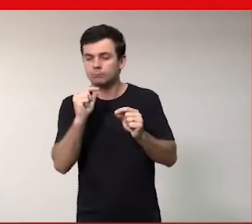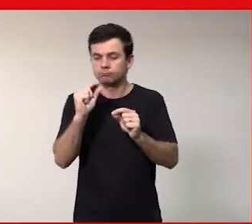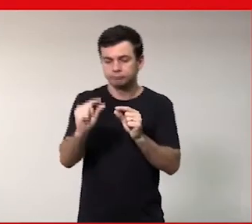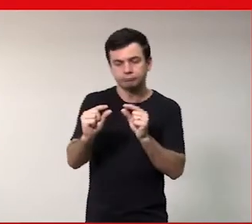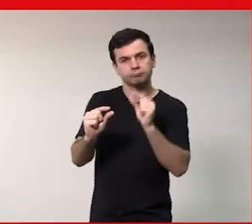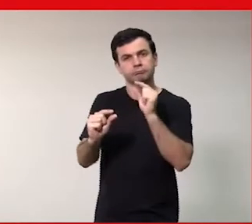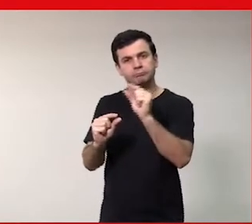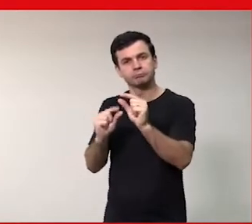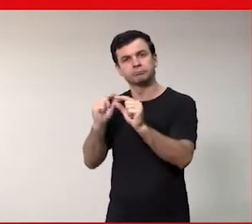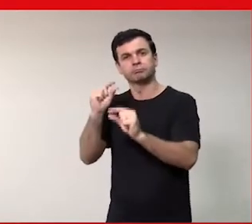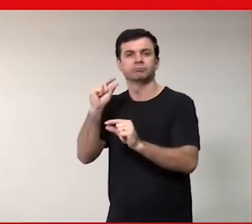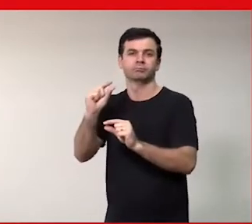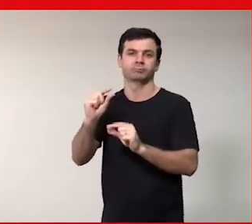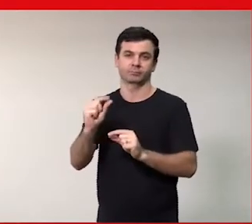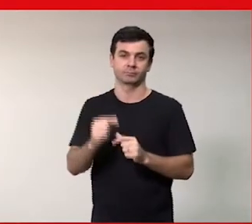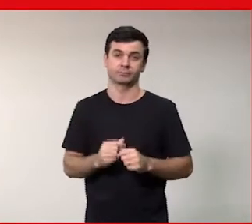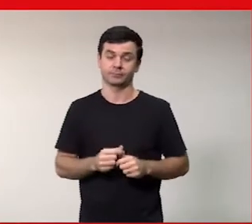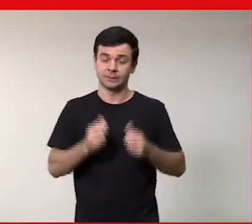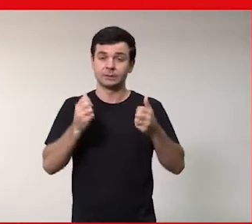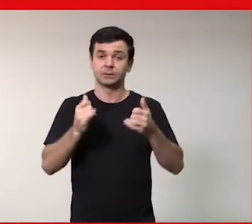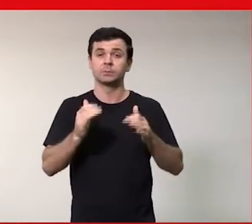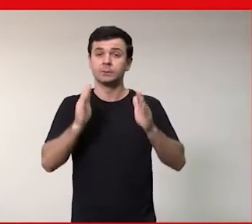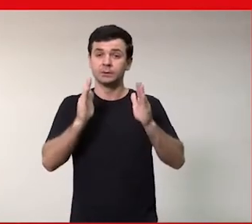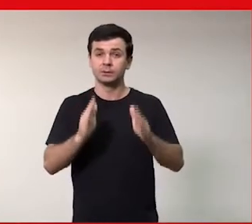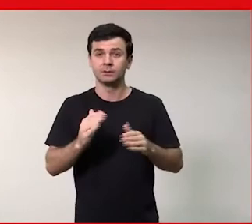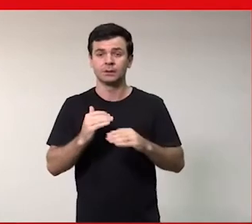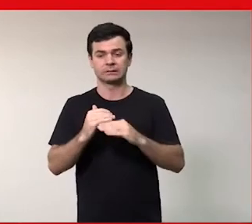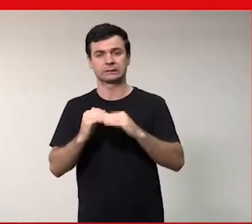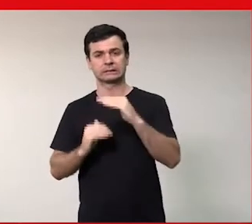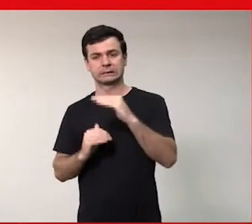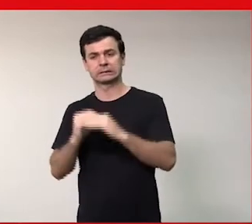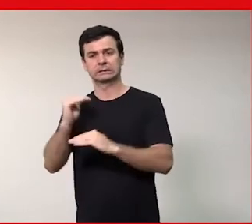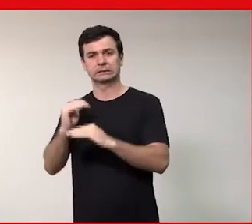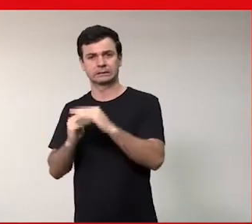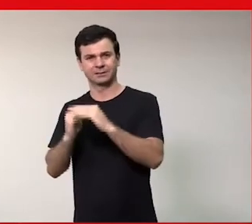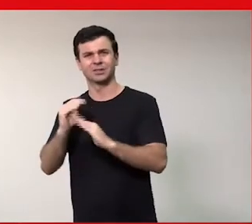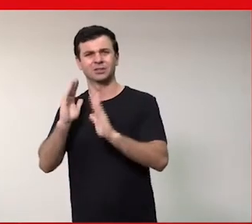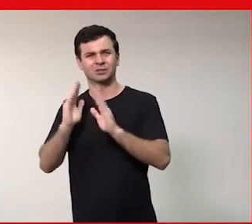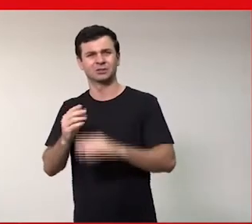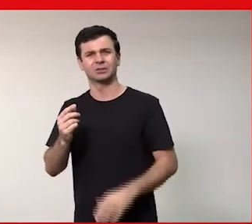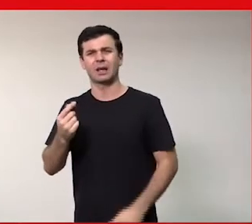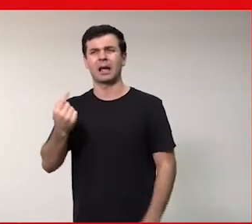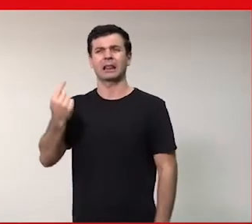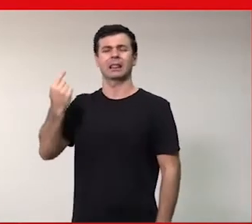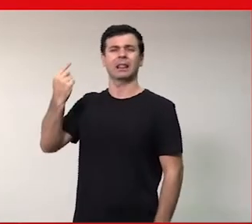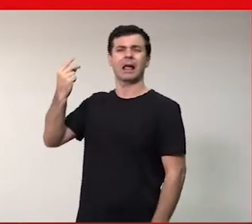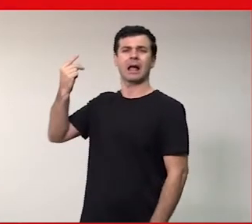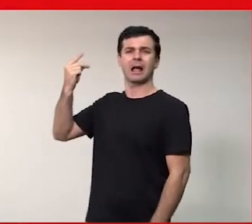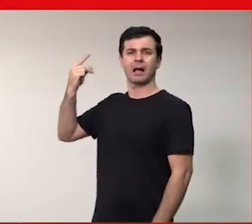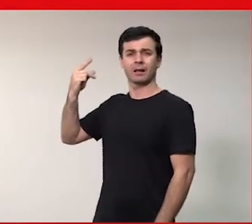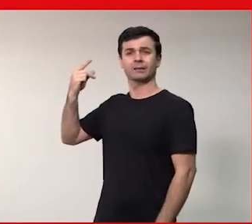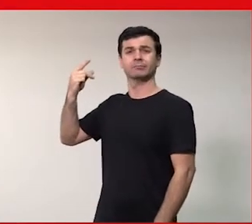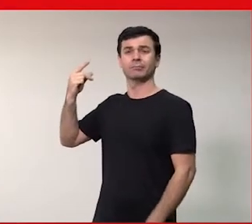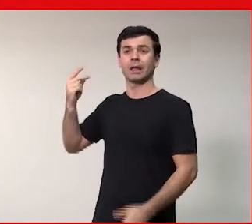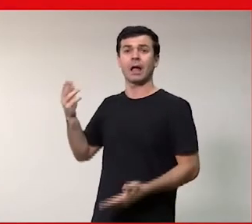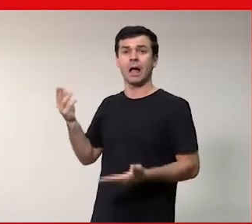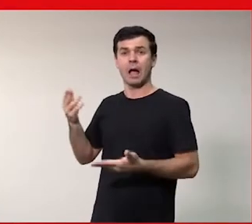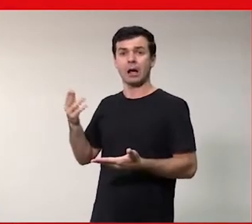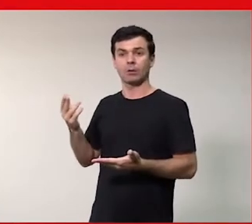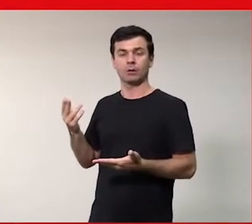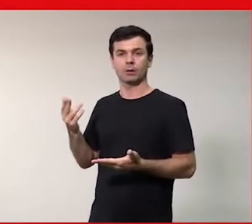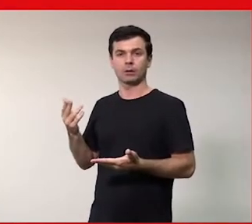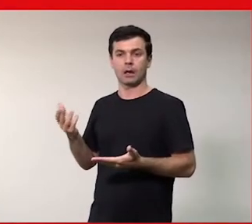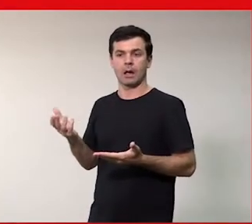é o que eu falei a desigualdade construída historicamente de tudo que a gente está vivendo ela não será destruída por um vírus